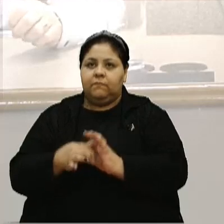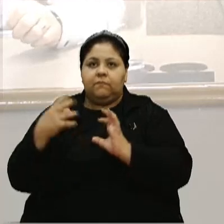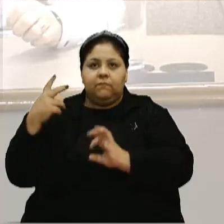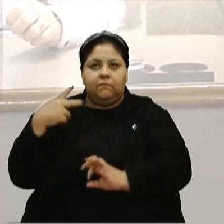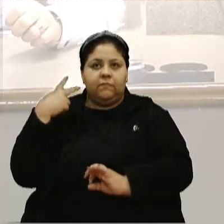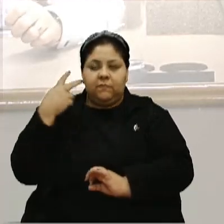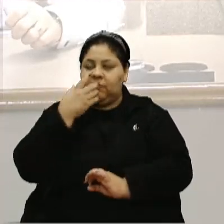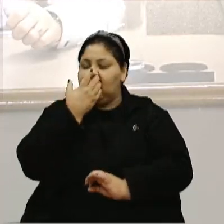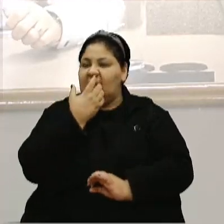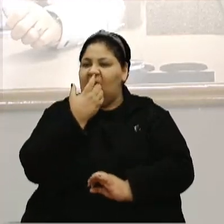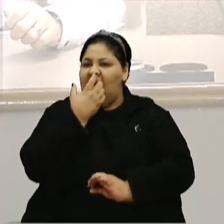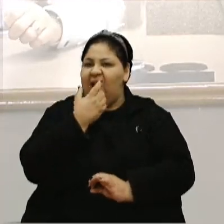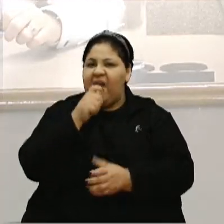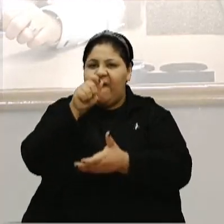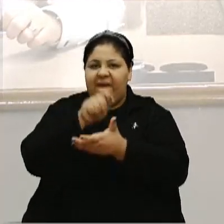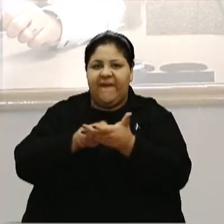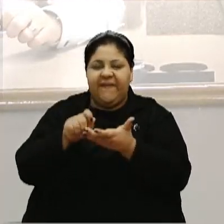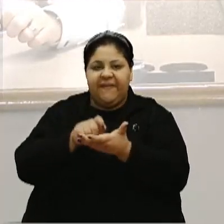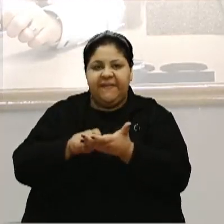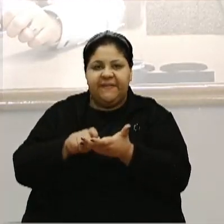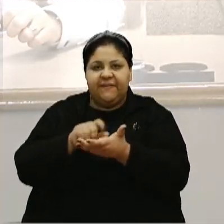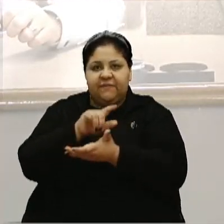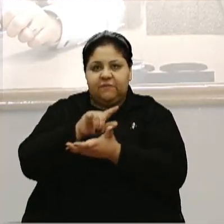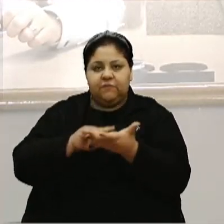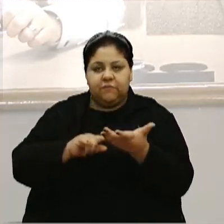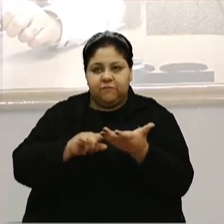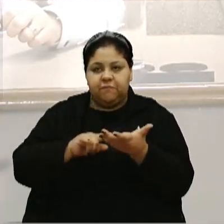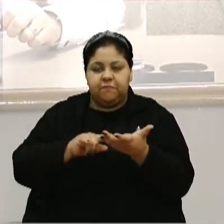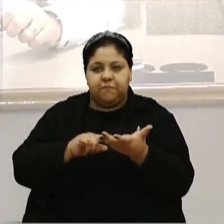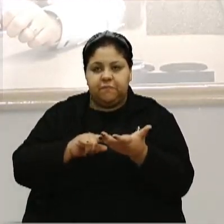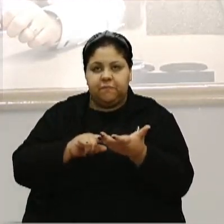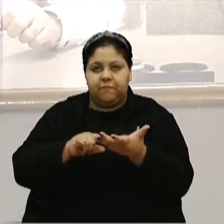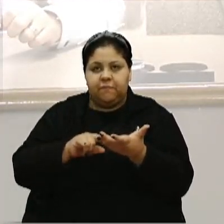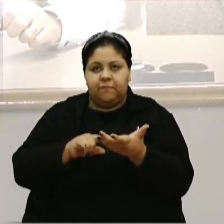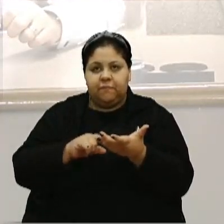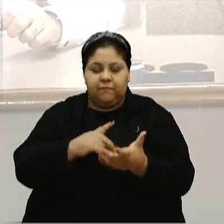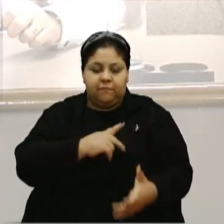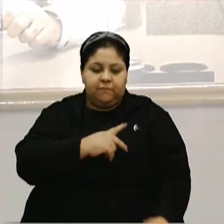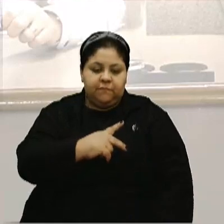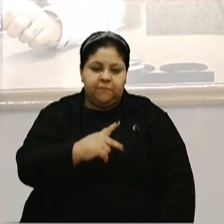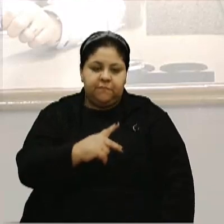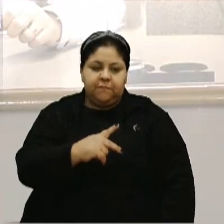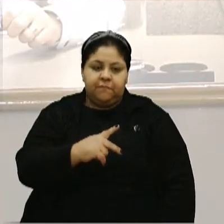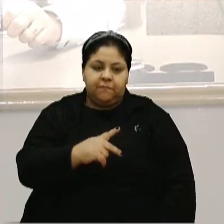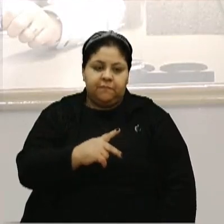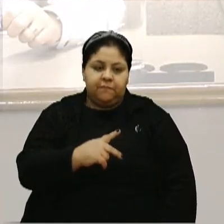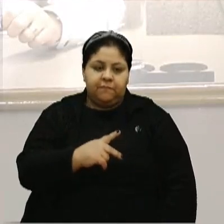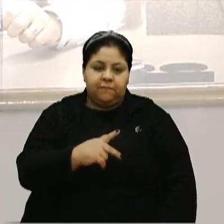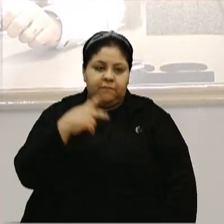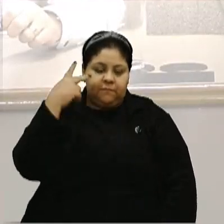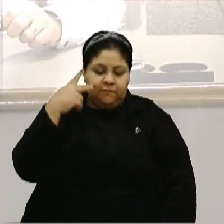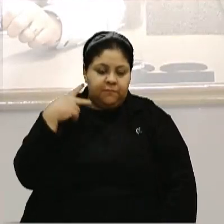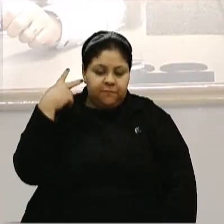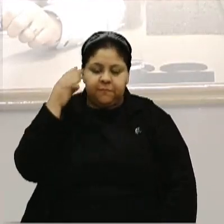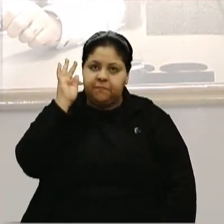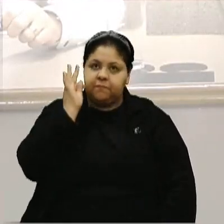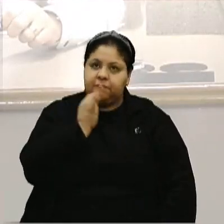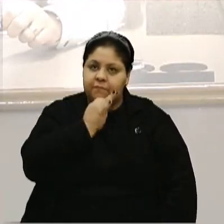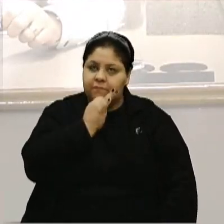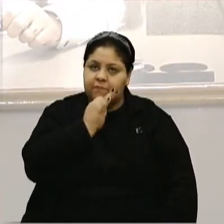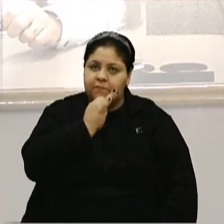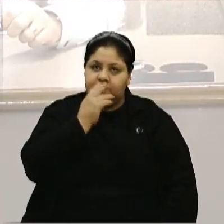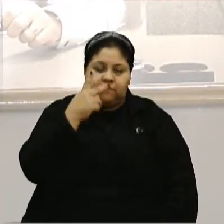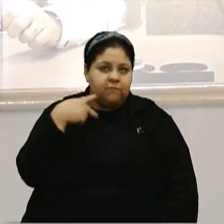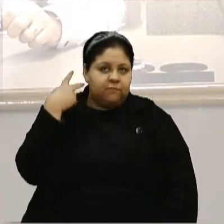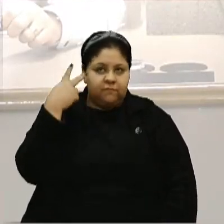emancipação política. Assino esse parecer à presidente vereadora Tatiana Friço,